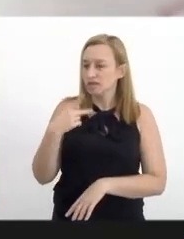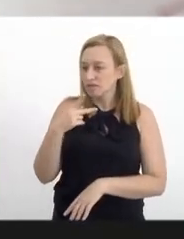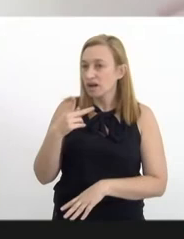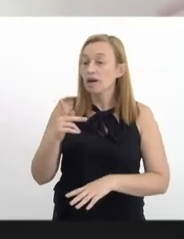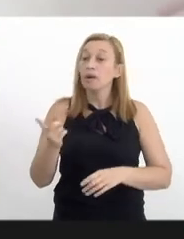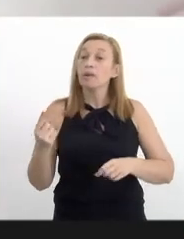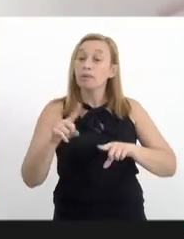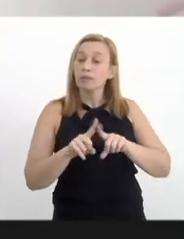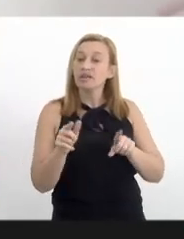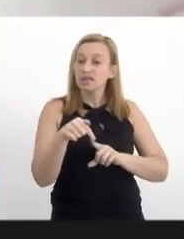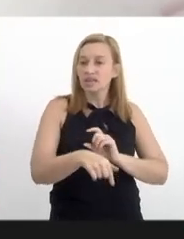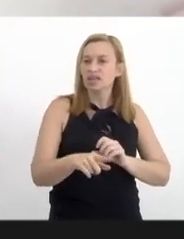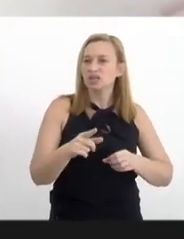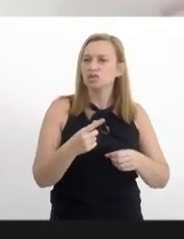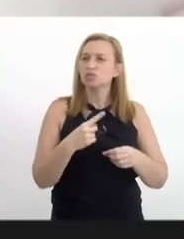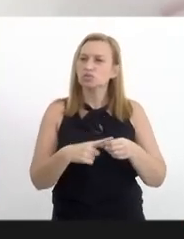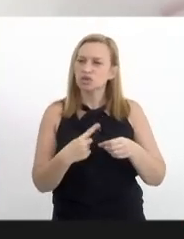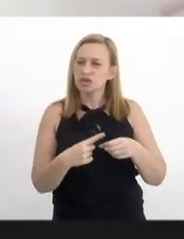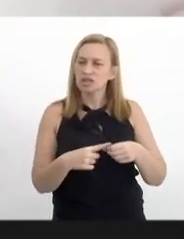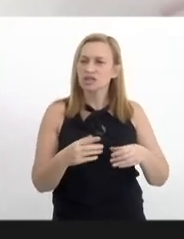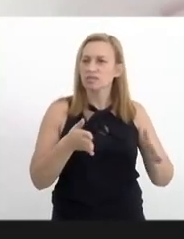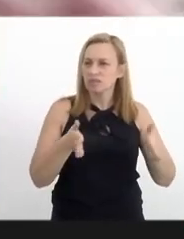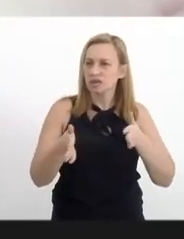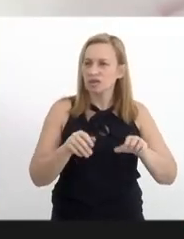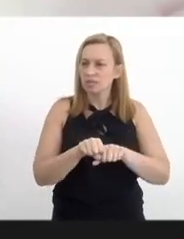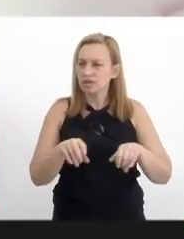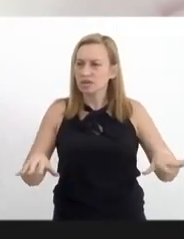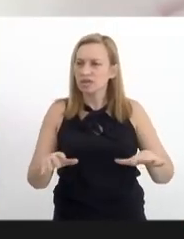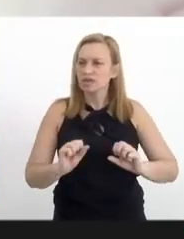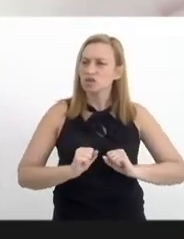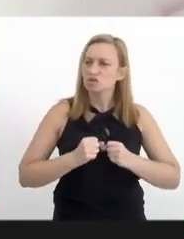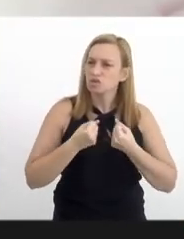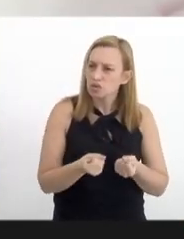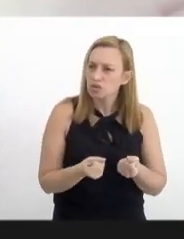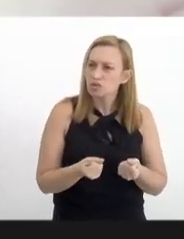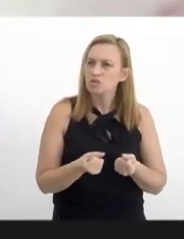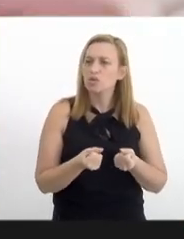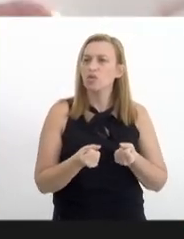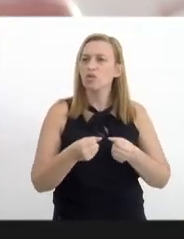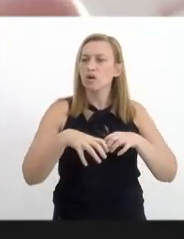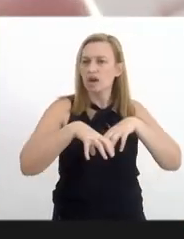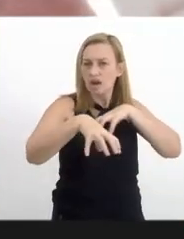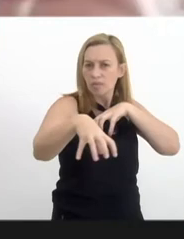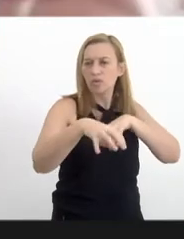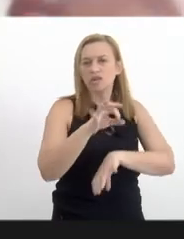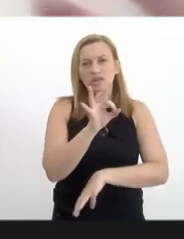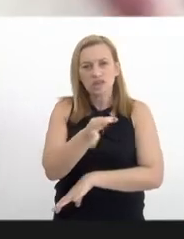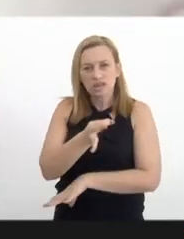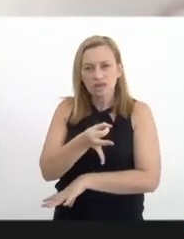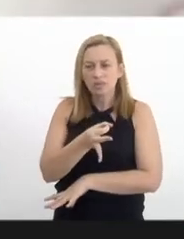aqui no município durante a pandemia a gente buscou de uma maneira remota, obviamente,